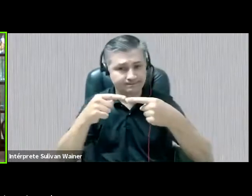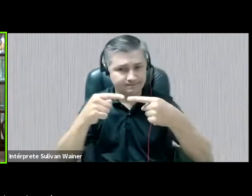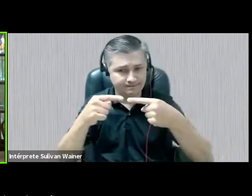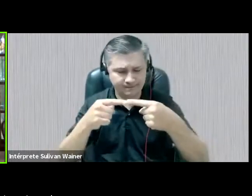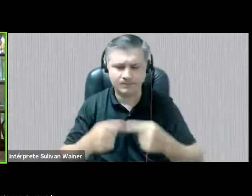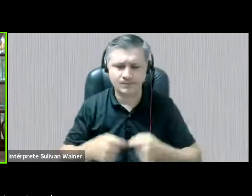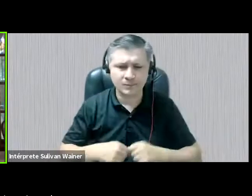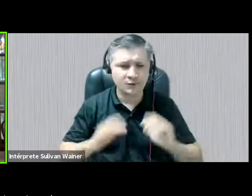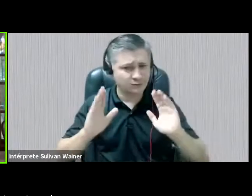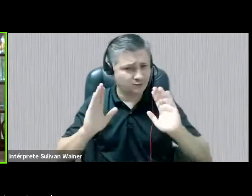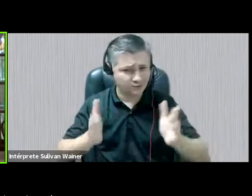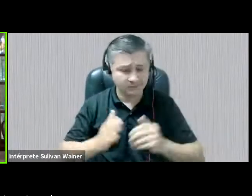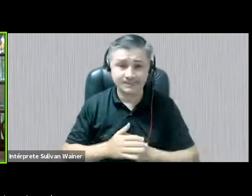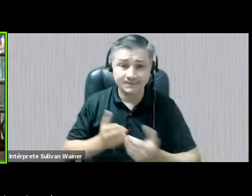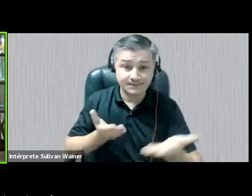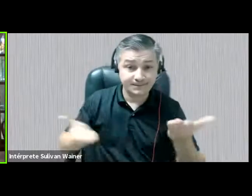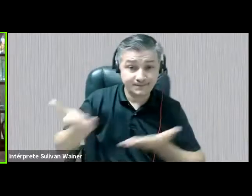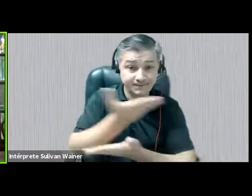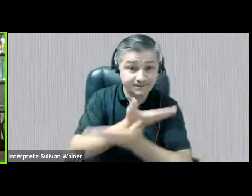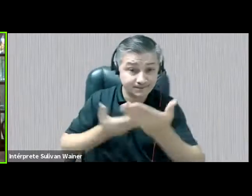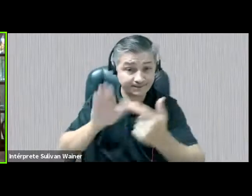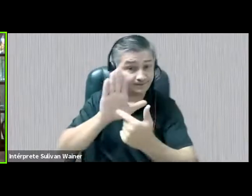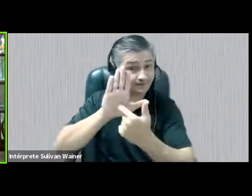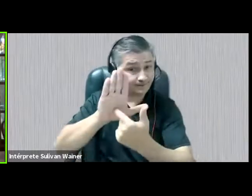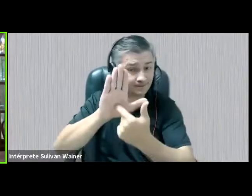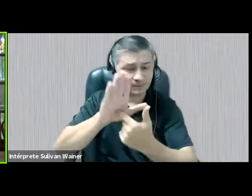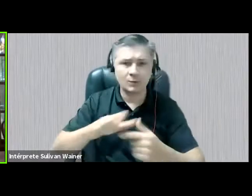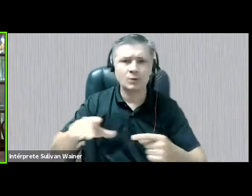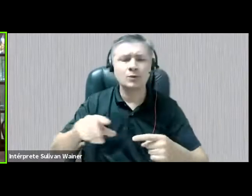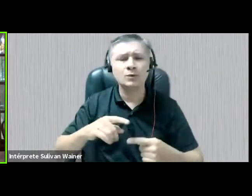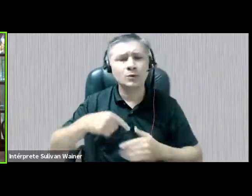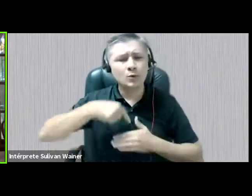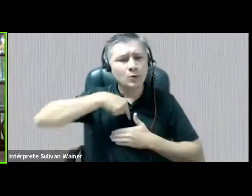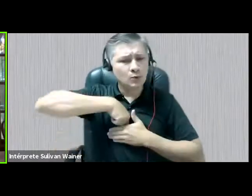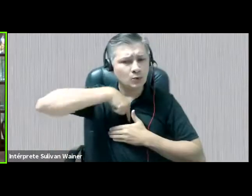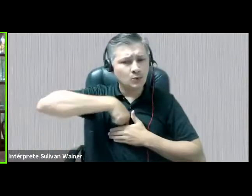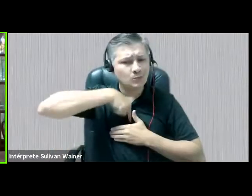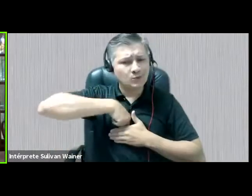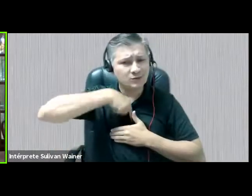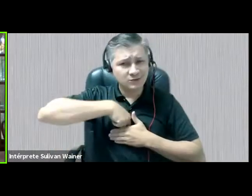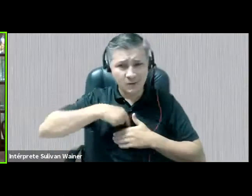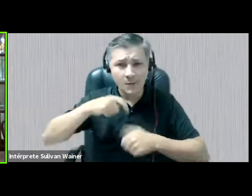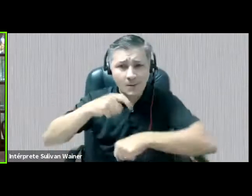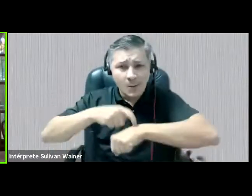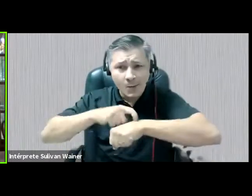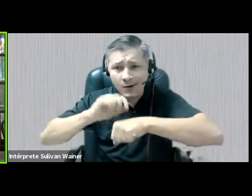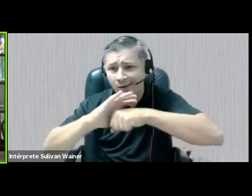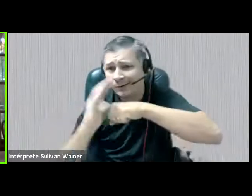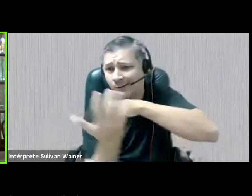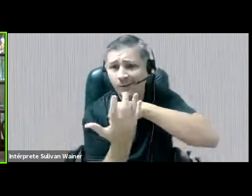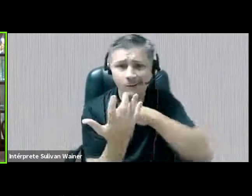Pegando, trabalhando com a questão da subjetivização provocada pelo momento da pandemia.